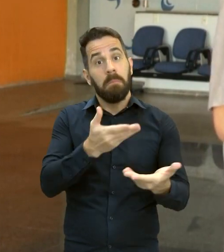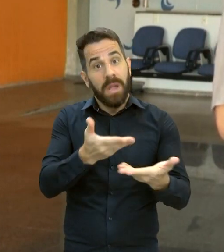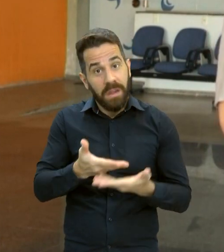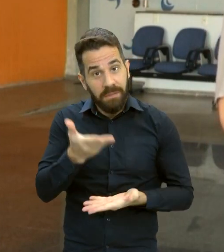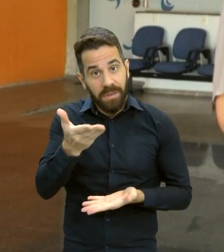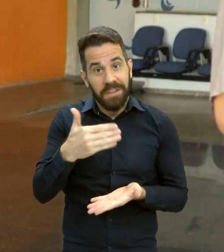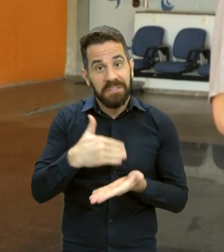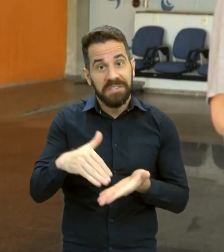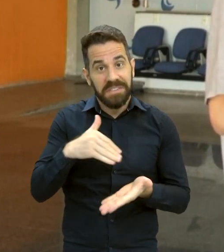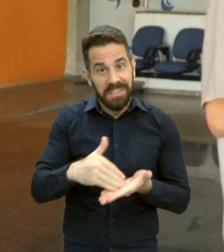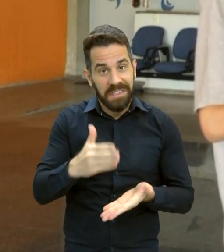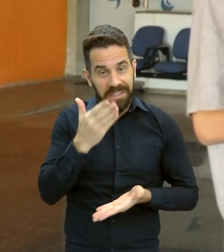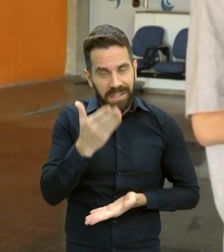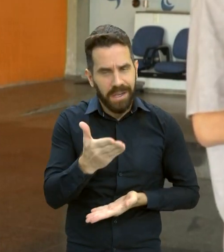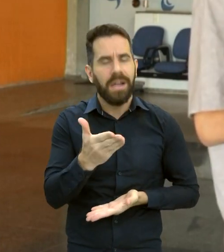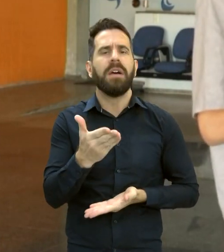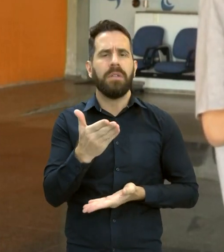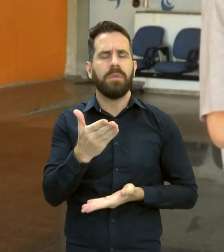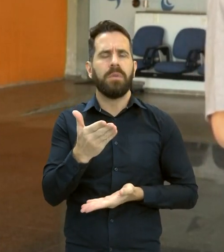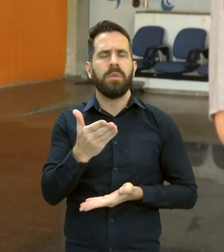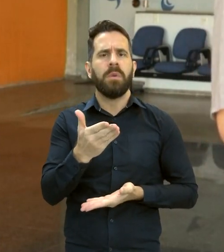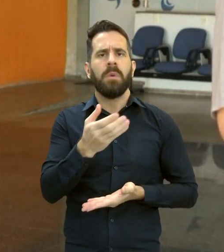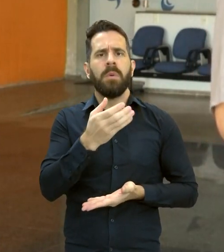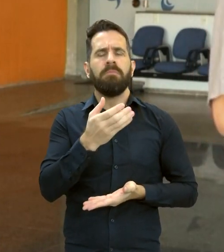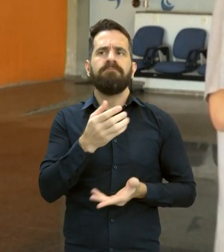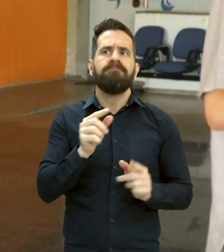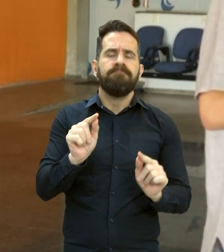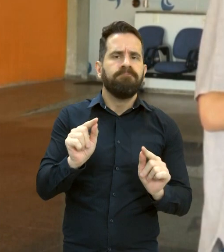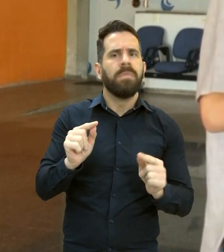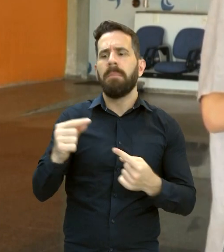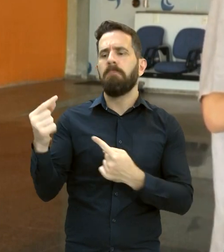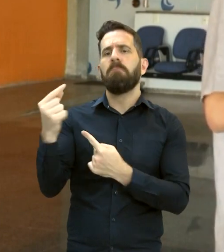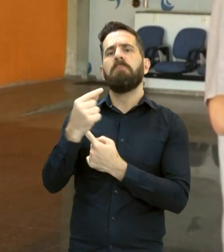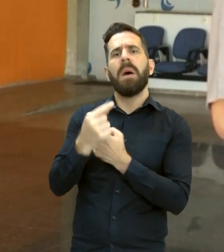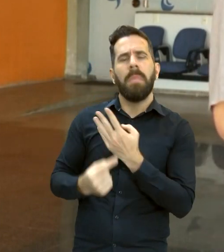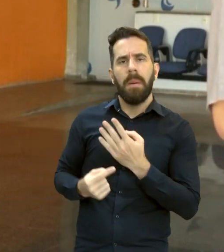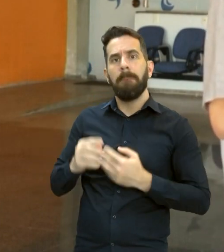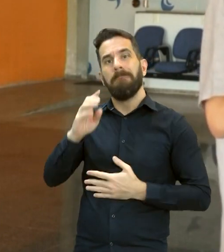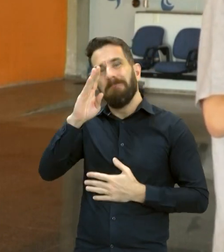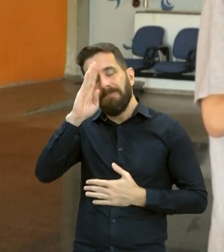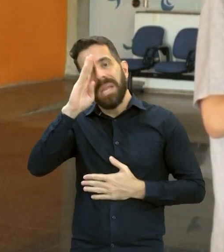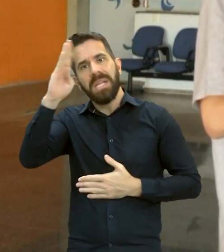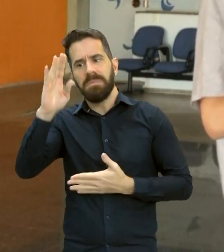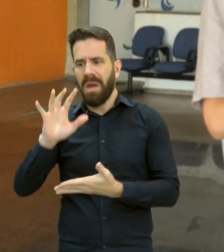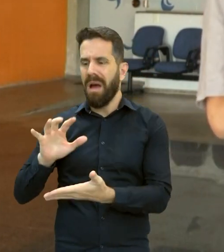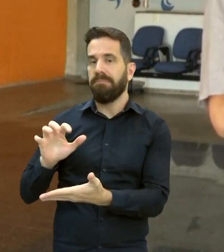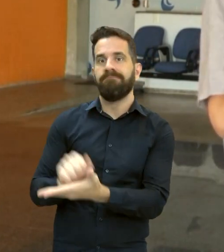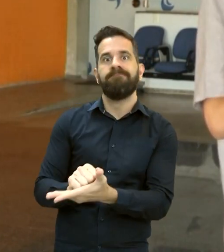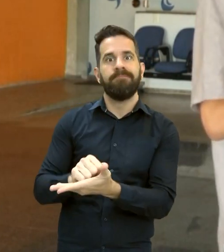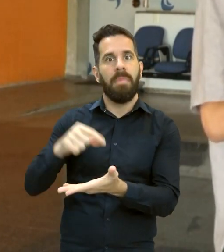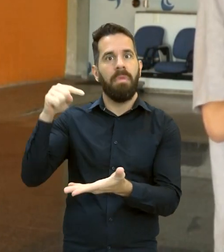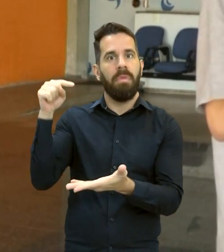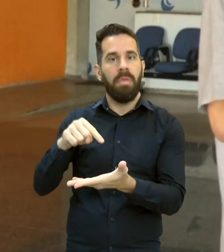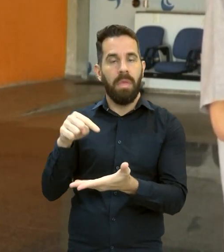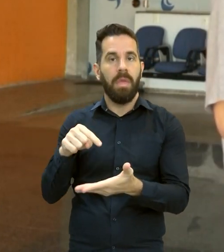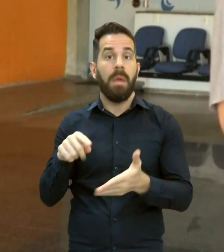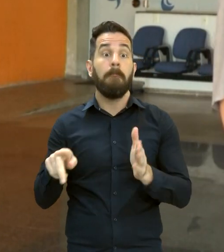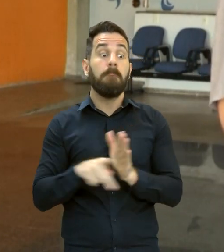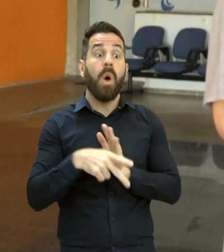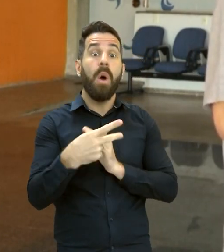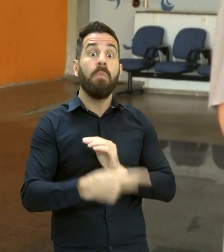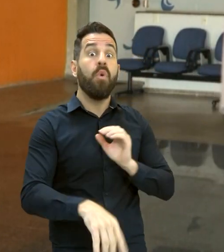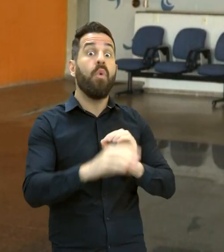Mundo UFG. E quais são as principais ocorrências que são registradas no âmbito universitário da